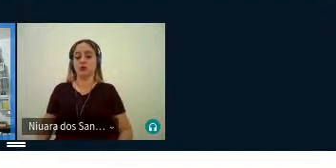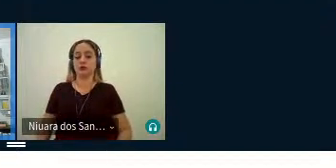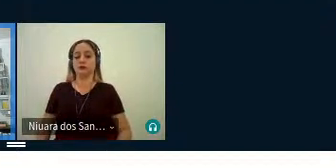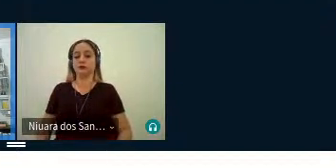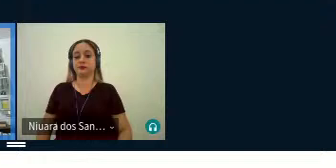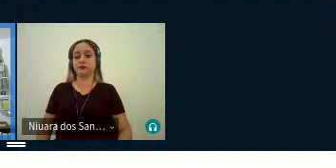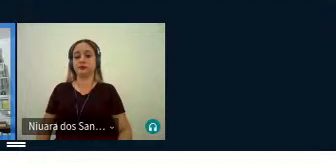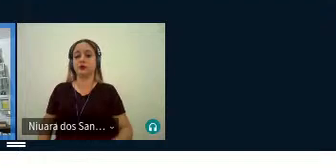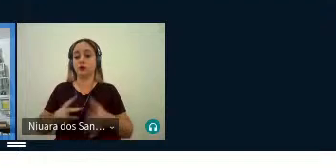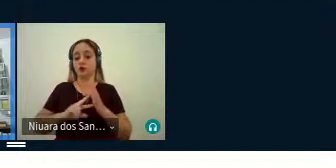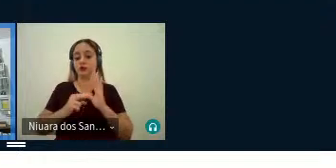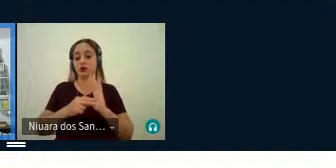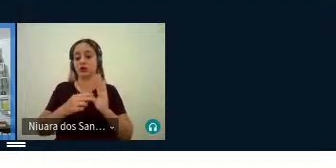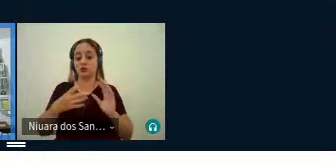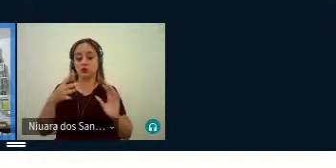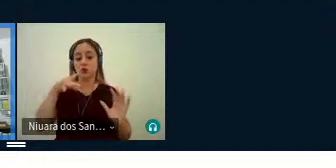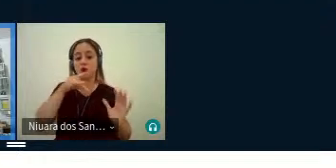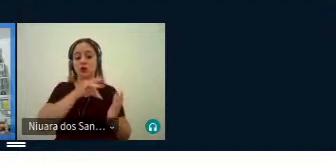do original, né,